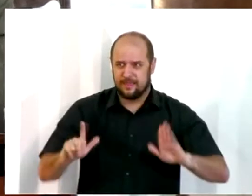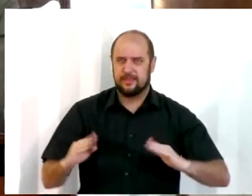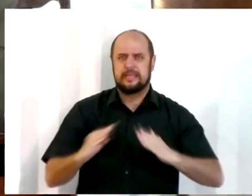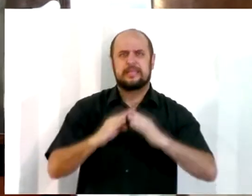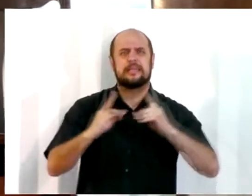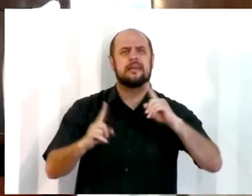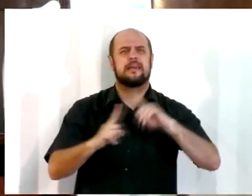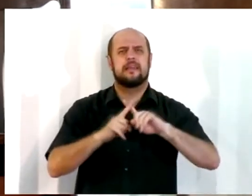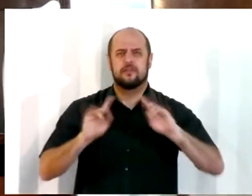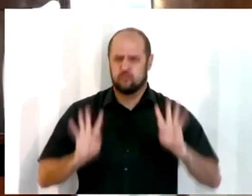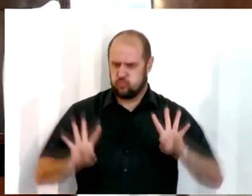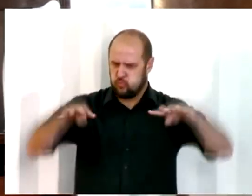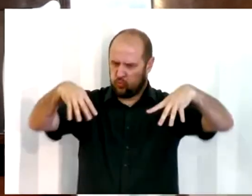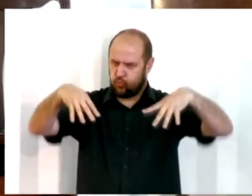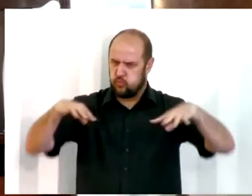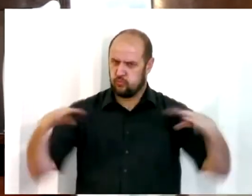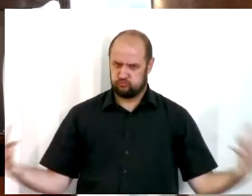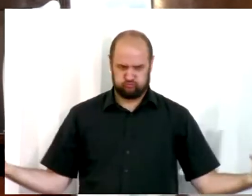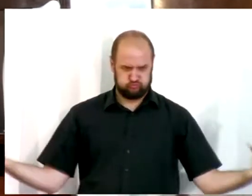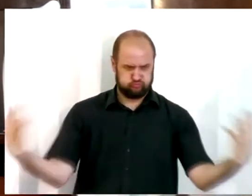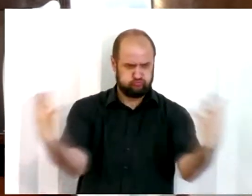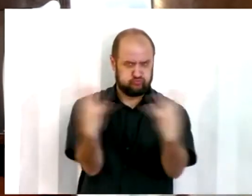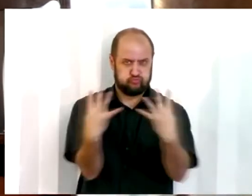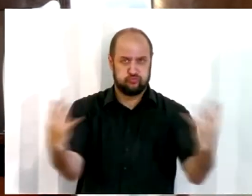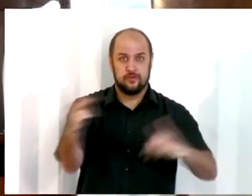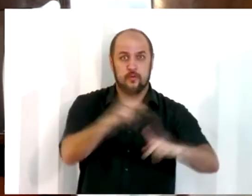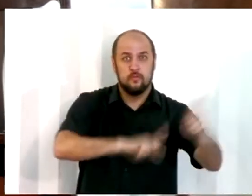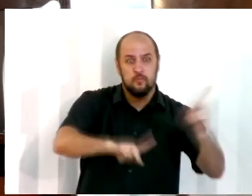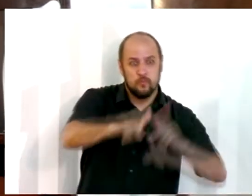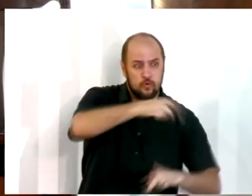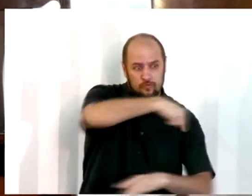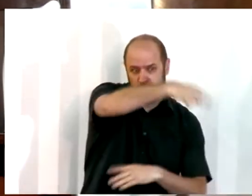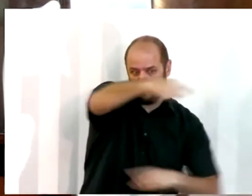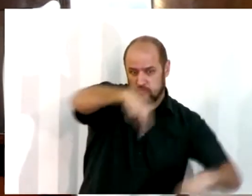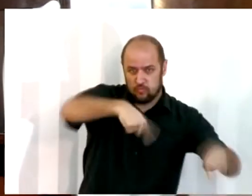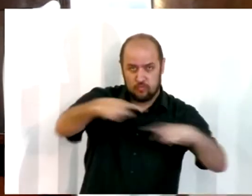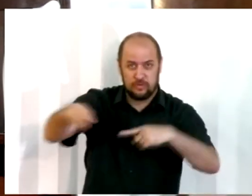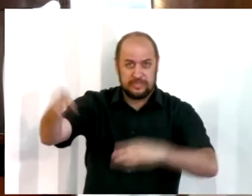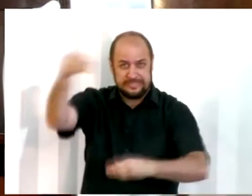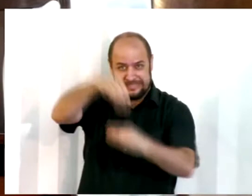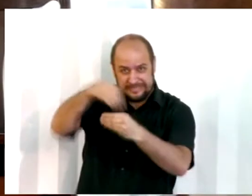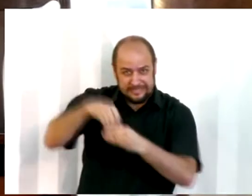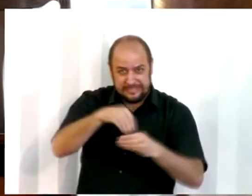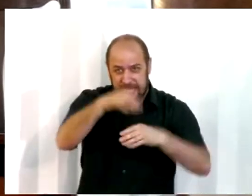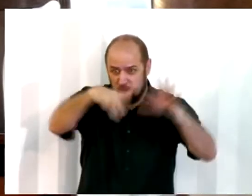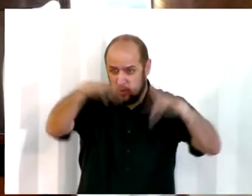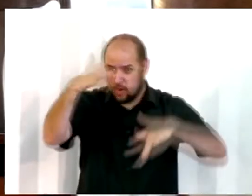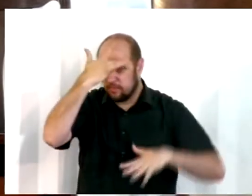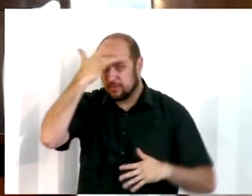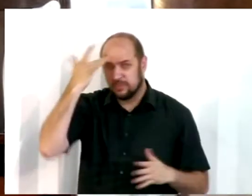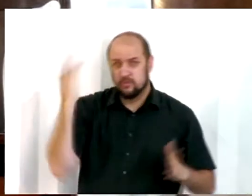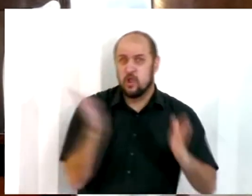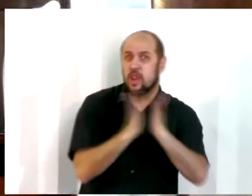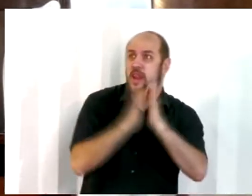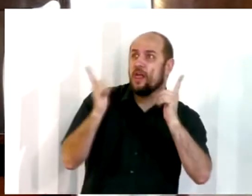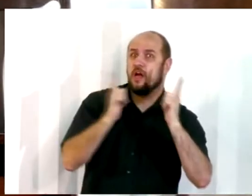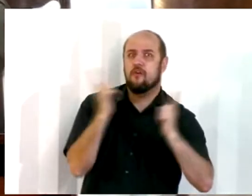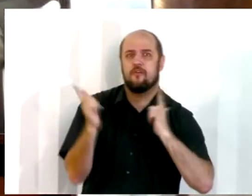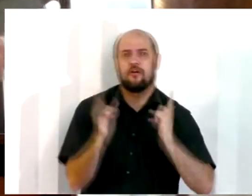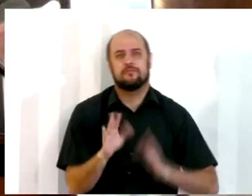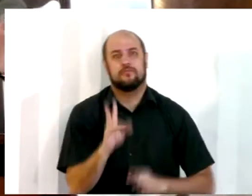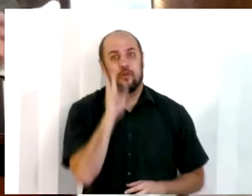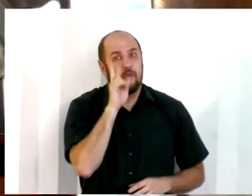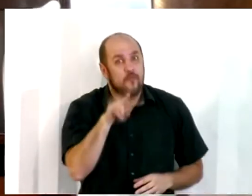em pé, o povo está em pé e espalhado entre o povo estão os levitas. Alguns nomes foram colocados aqui. E sabe, olha que coisa